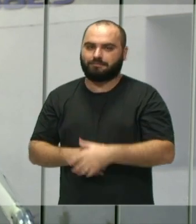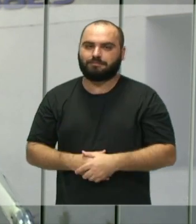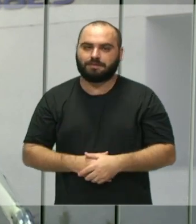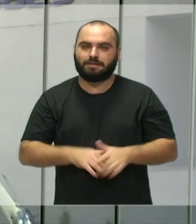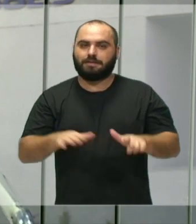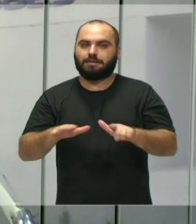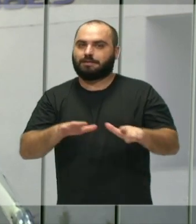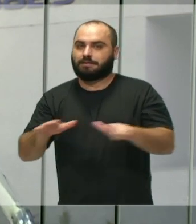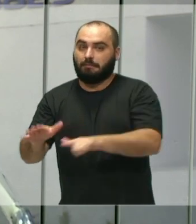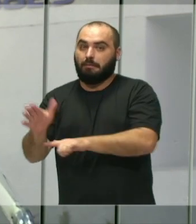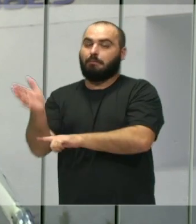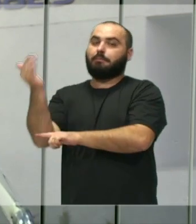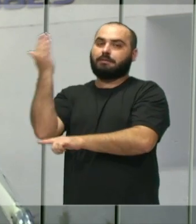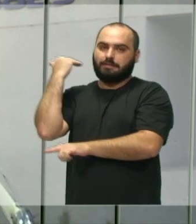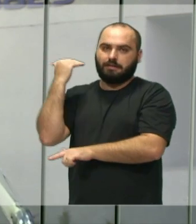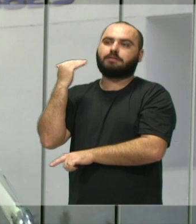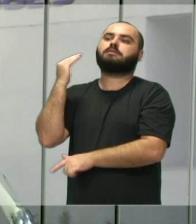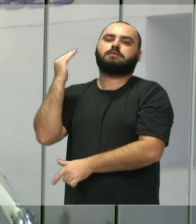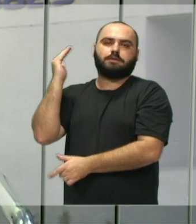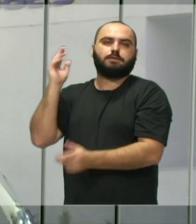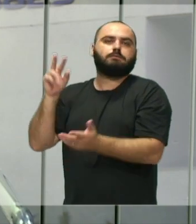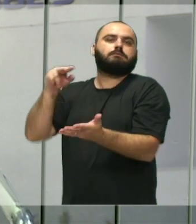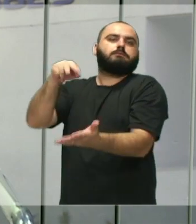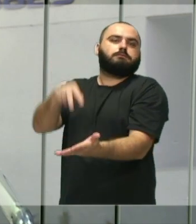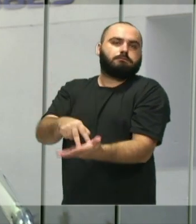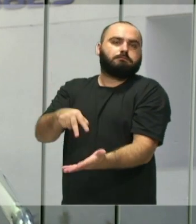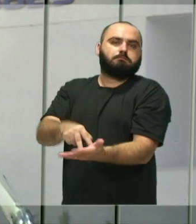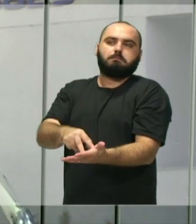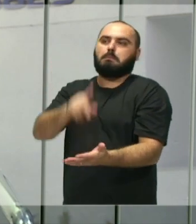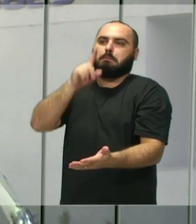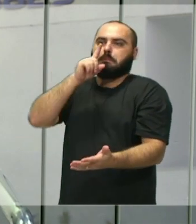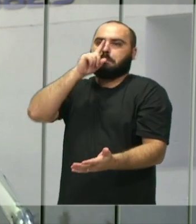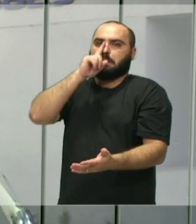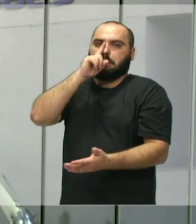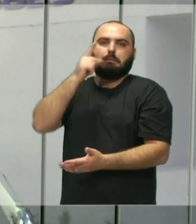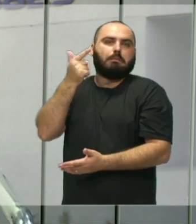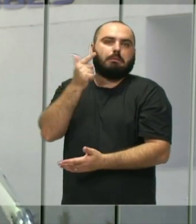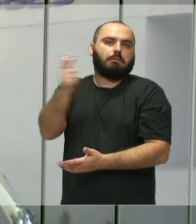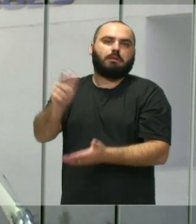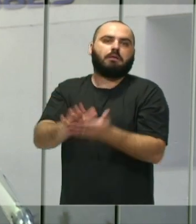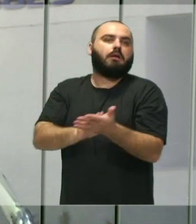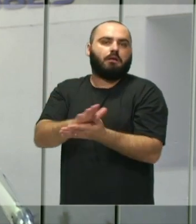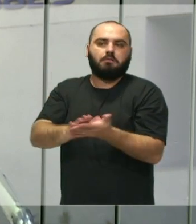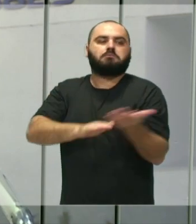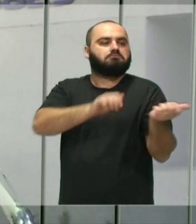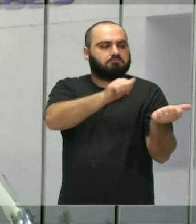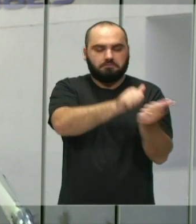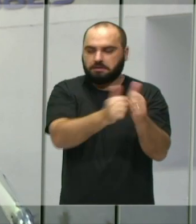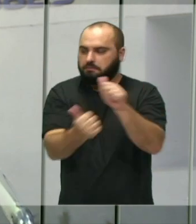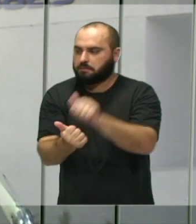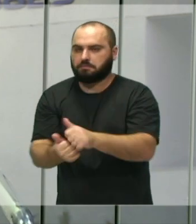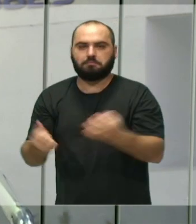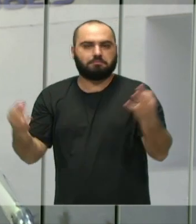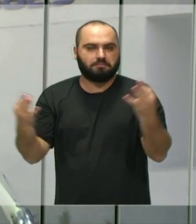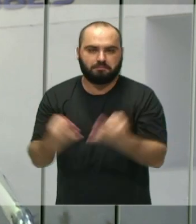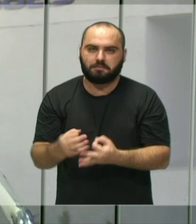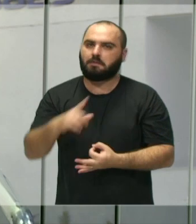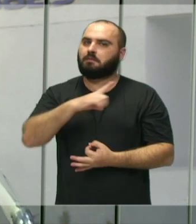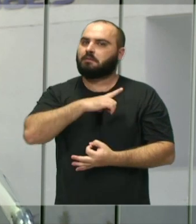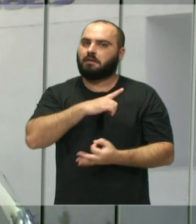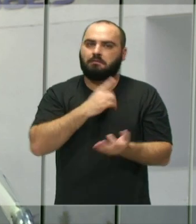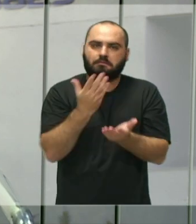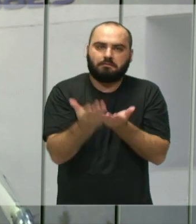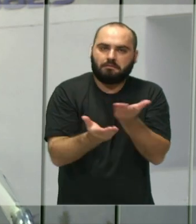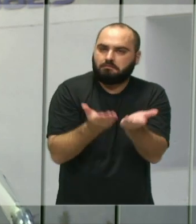saiu da UTI, ela agora vingou, ela realmente não corre mais risco, né, de se adaptou bem, né, ao solo e recebeu vários tratamentos